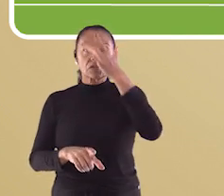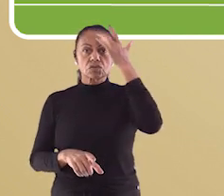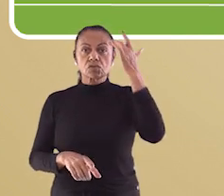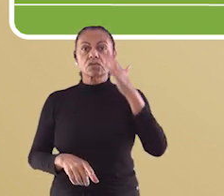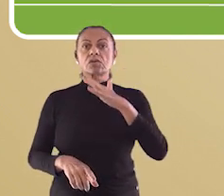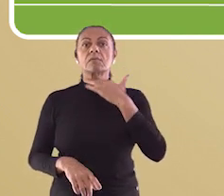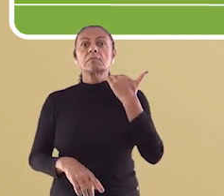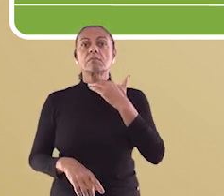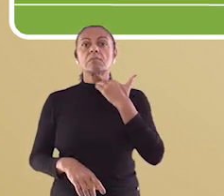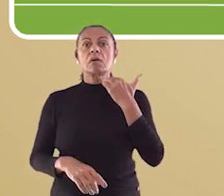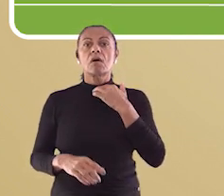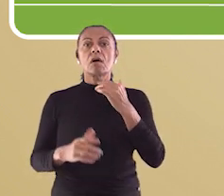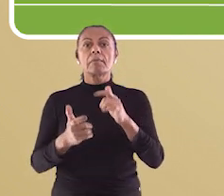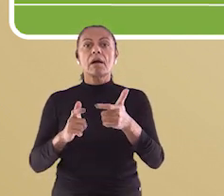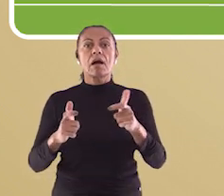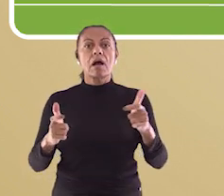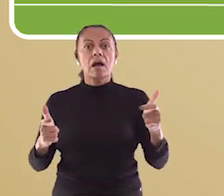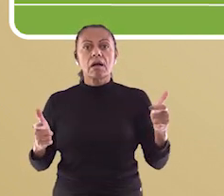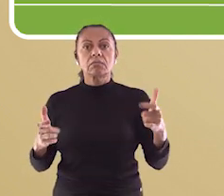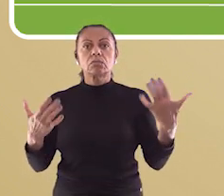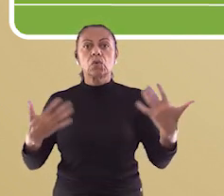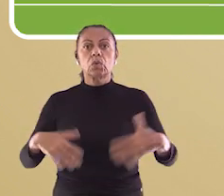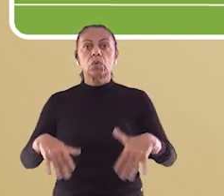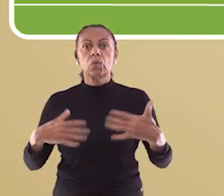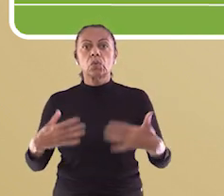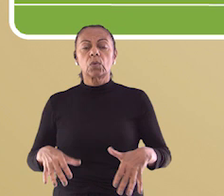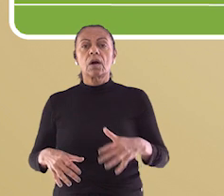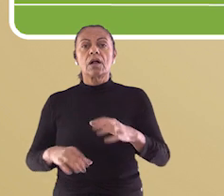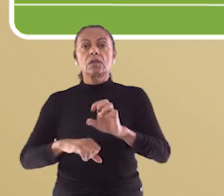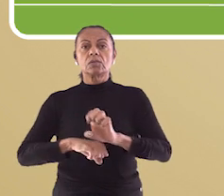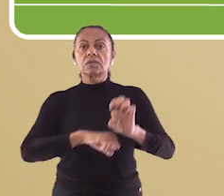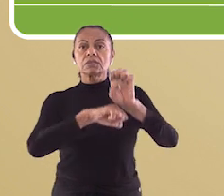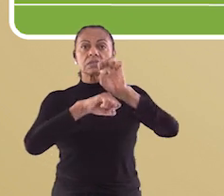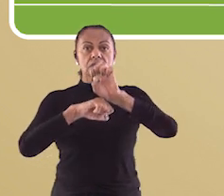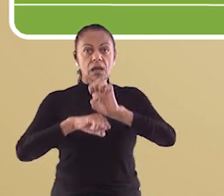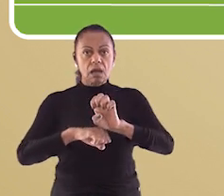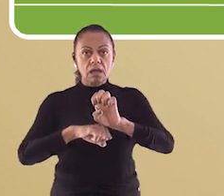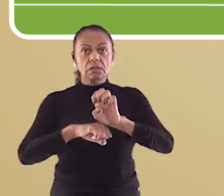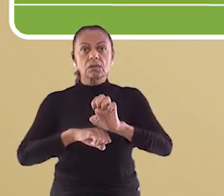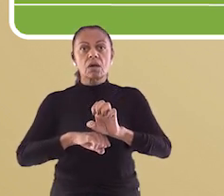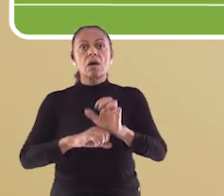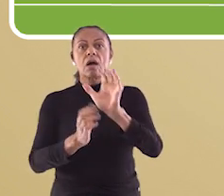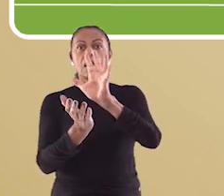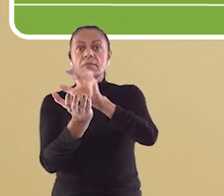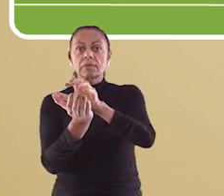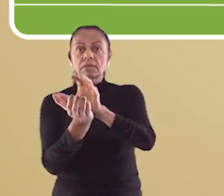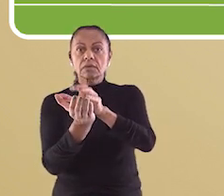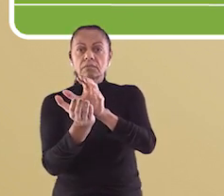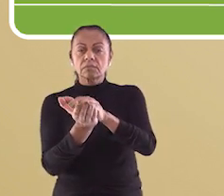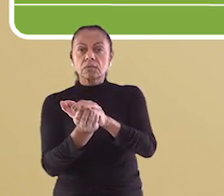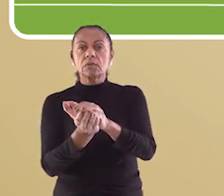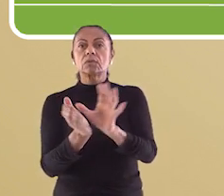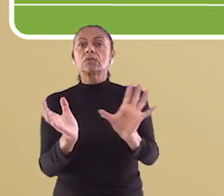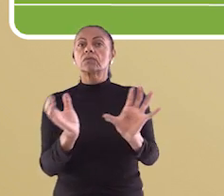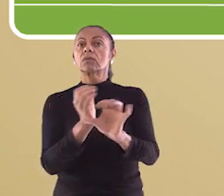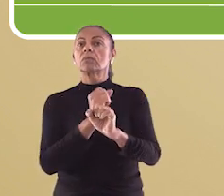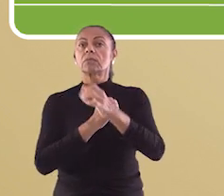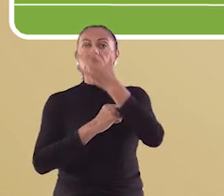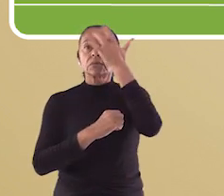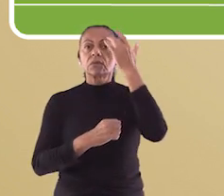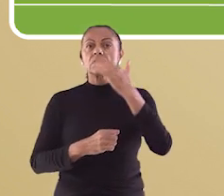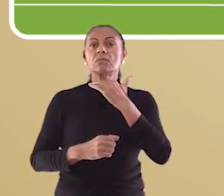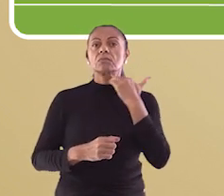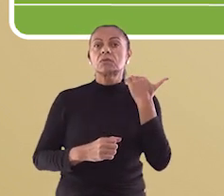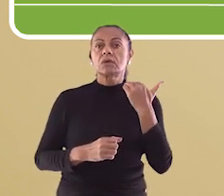é o grande número de mortes. Só em Pernambuco, tragédia recentemente noticiada, foram contabilizados